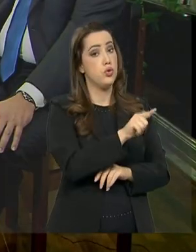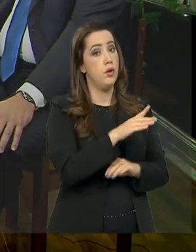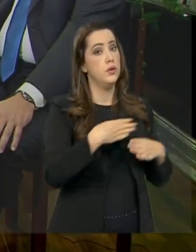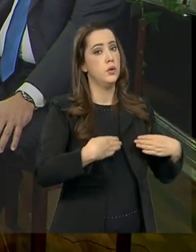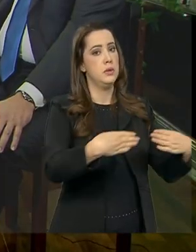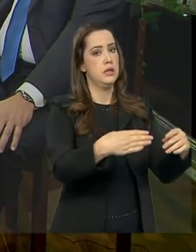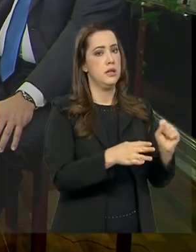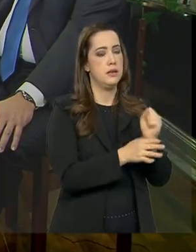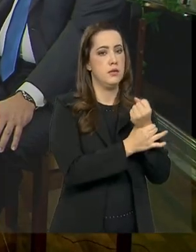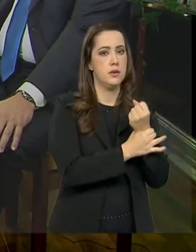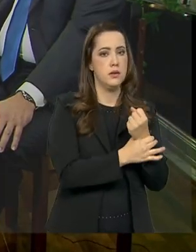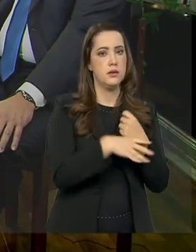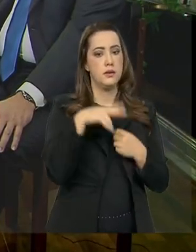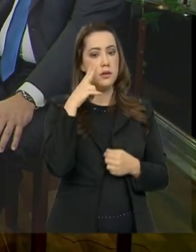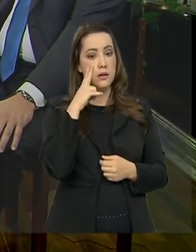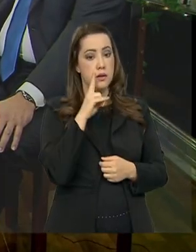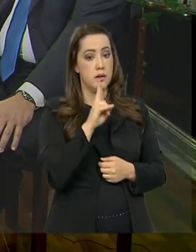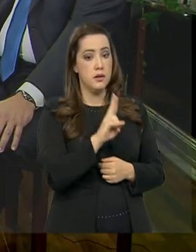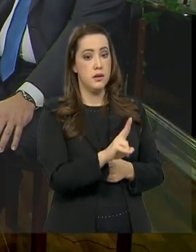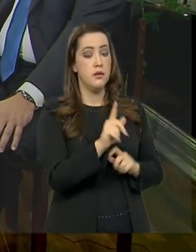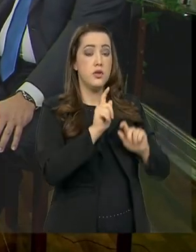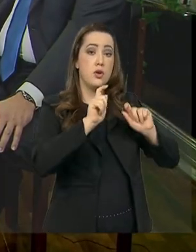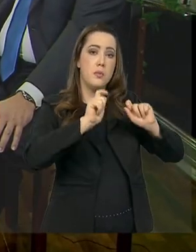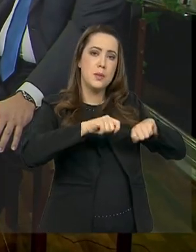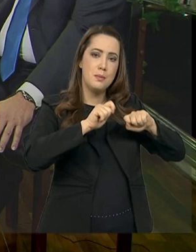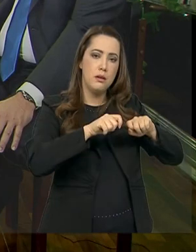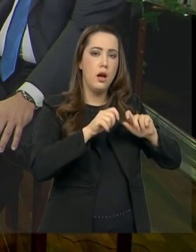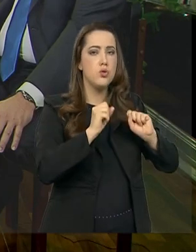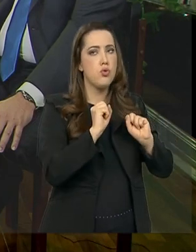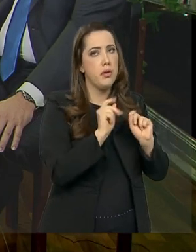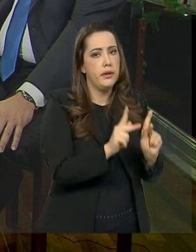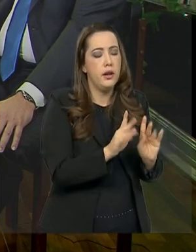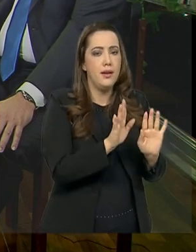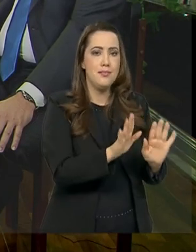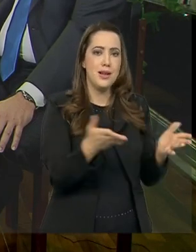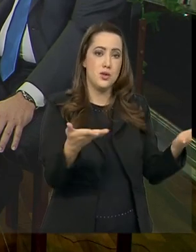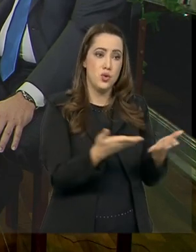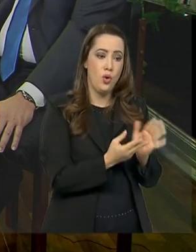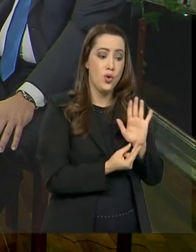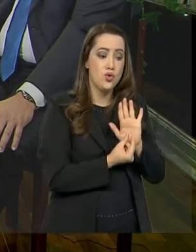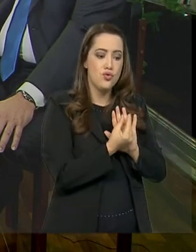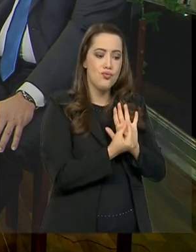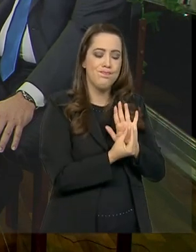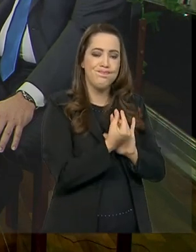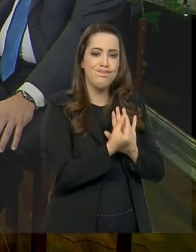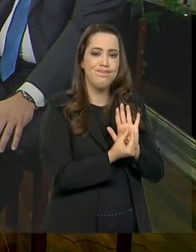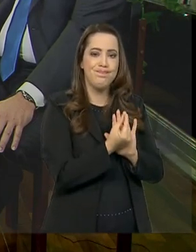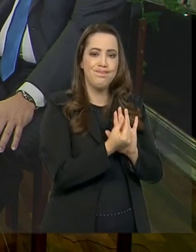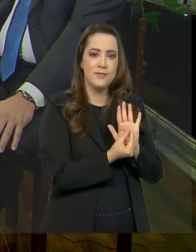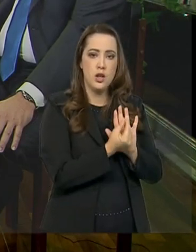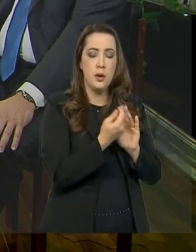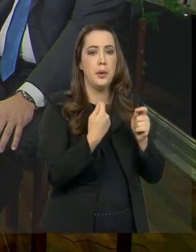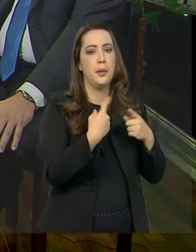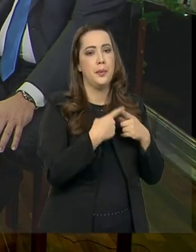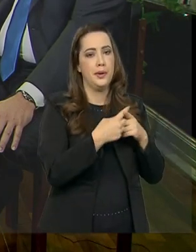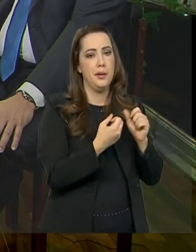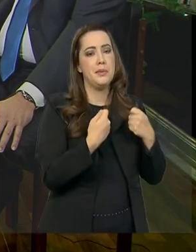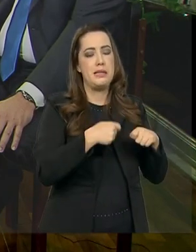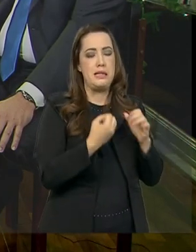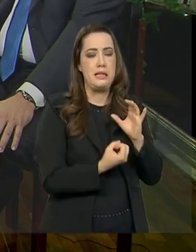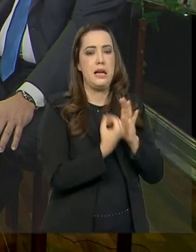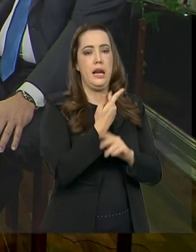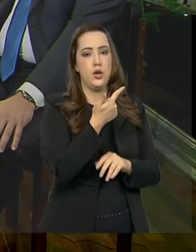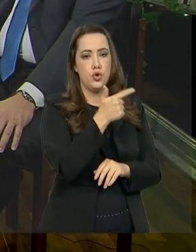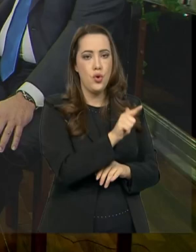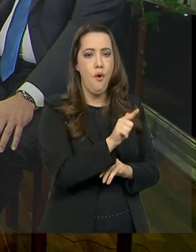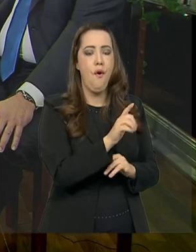Eu, como profissional de segurança pública, defendo isso, mas hoje nós teríamos um problema de ordem orçamentária, porque são cargos que têm que ser criados. Nós temos uma